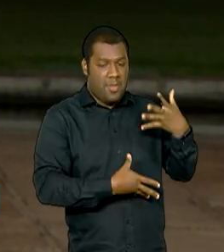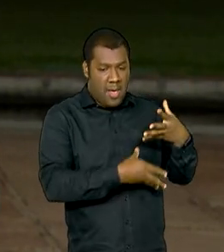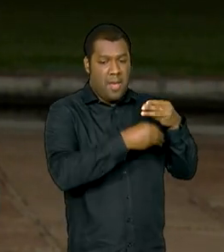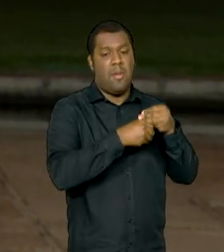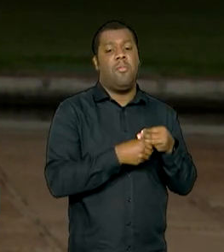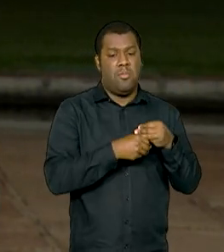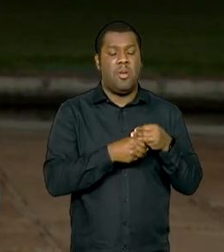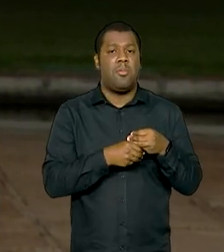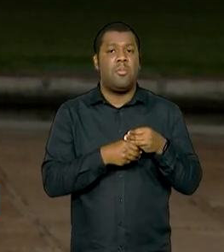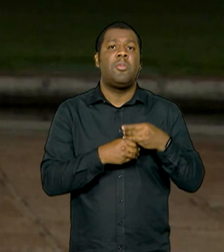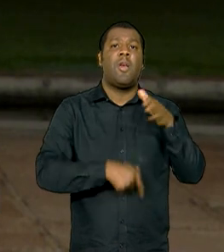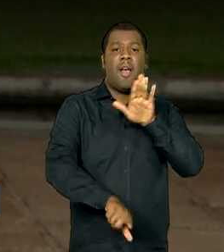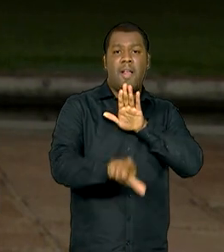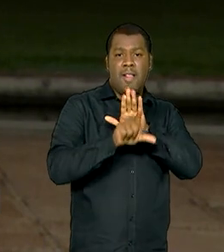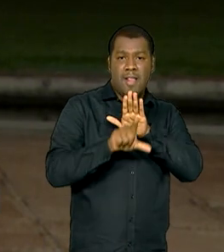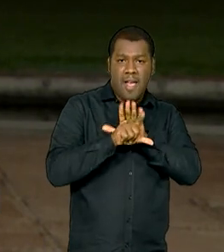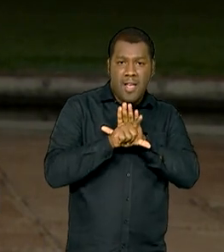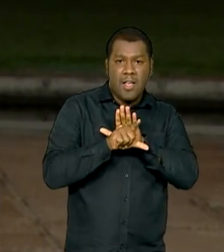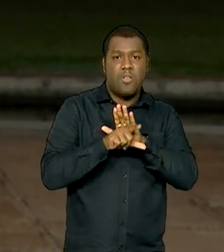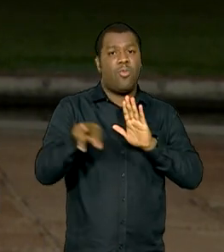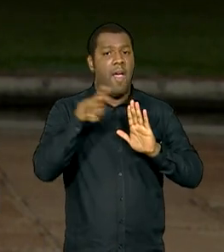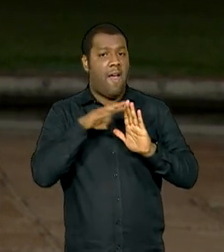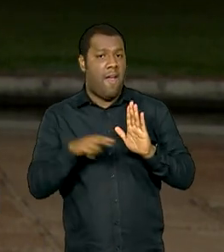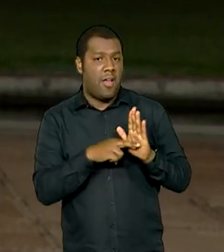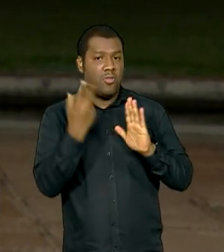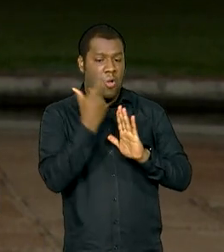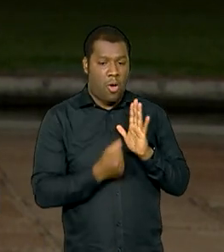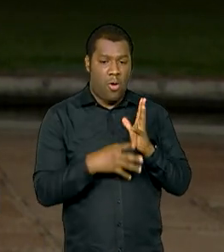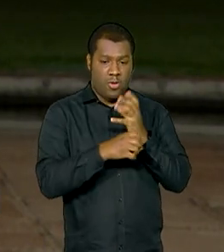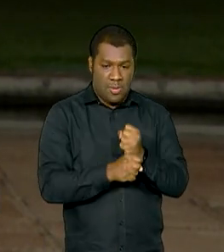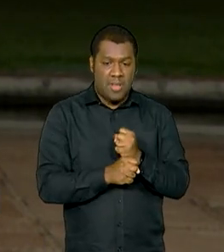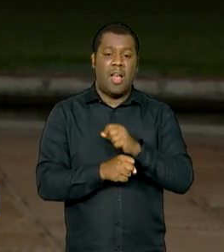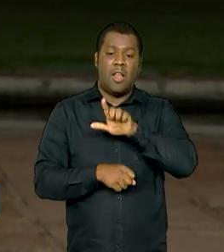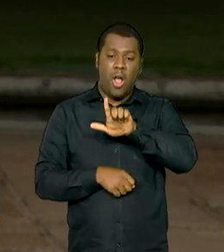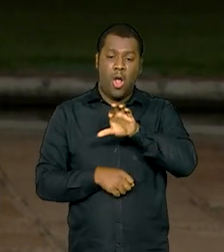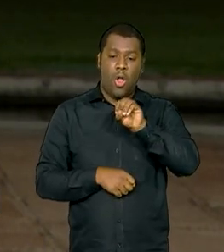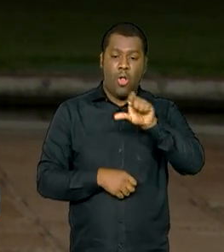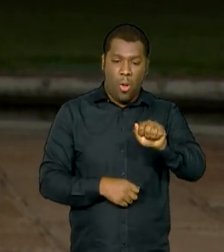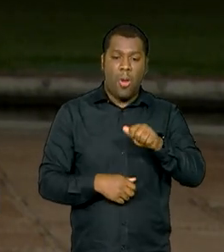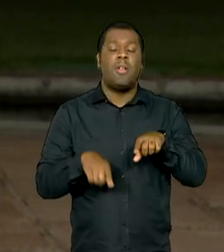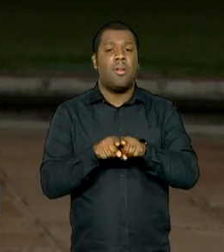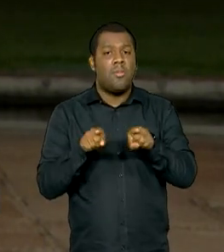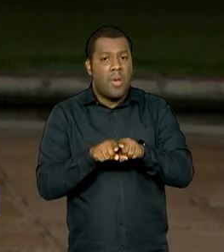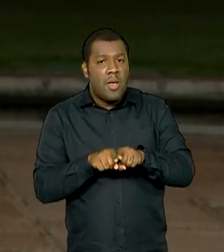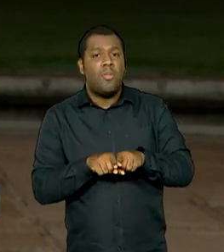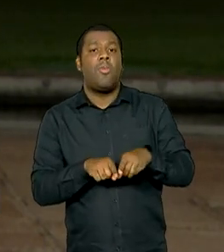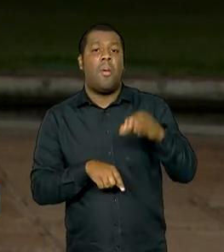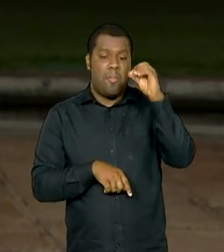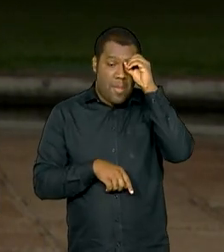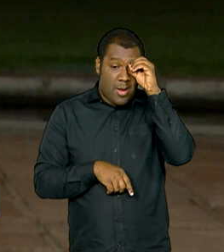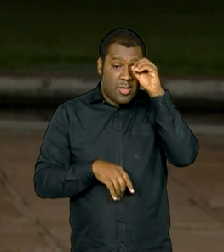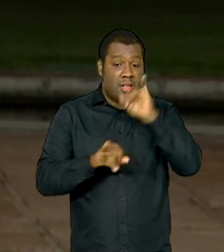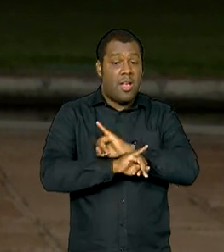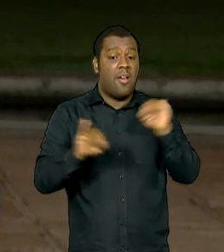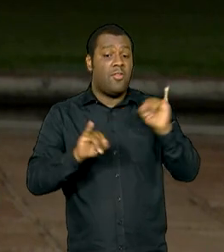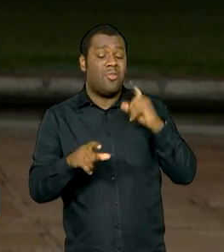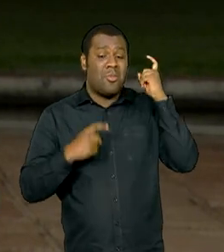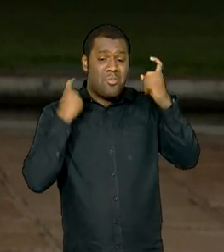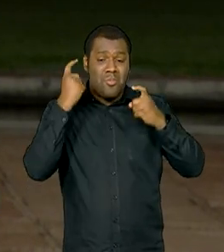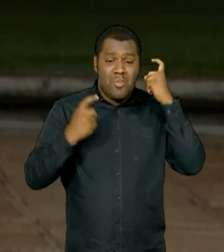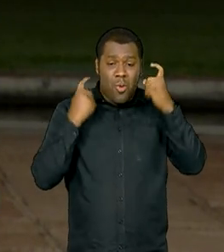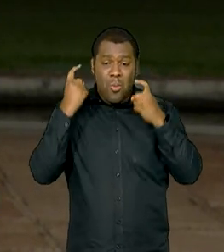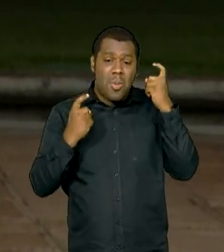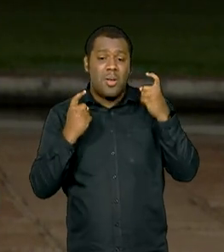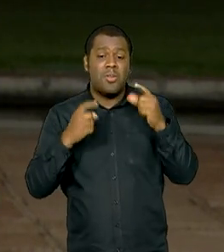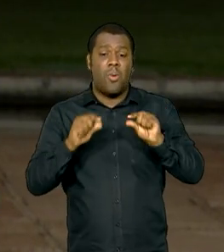previsto pela Lei de Diretrizes Orçamentárias à LOA. Além disso, Padilha falou também sobre a preocupação em